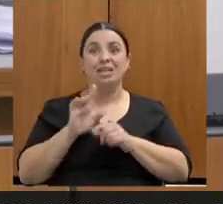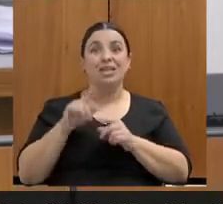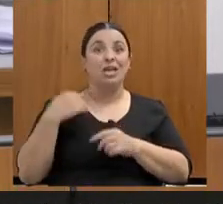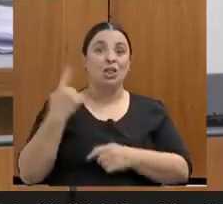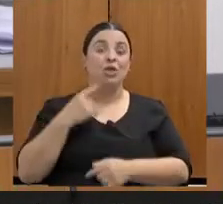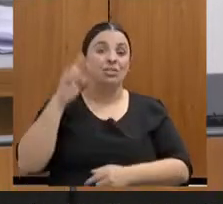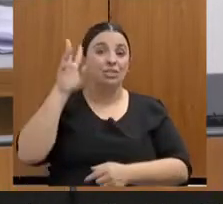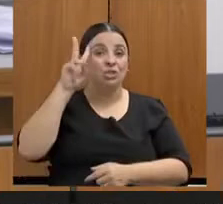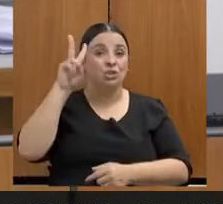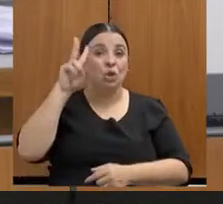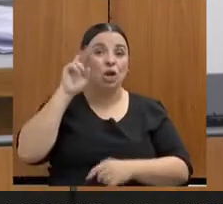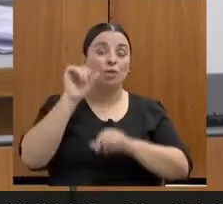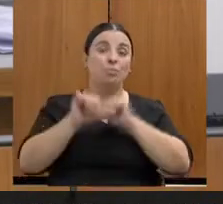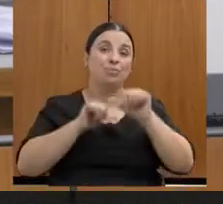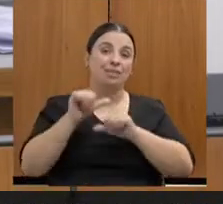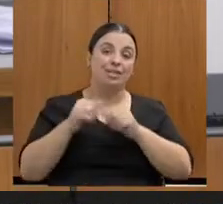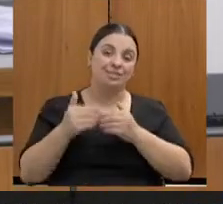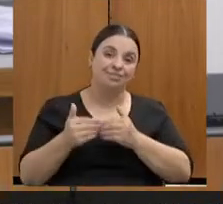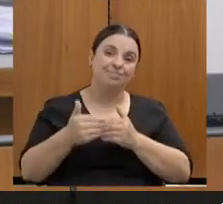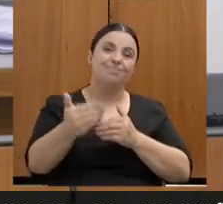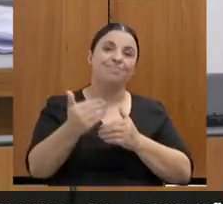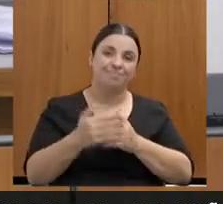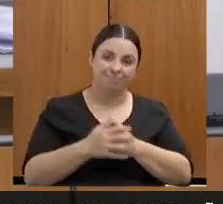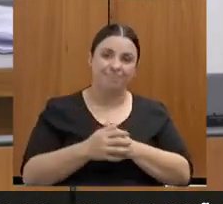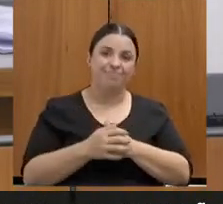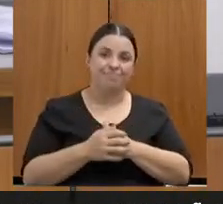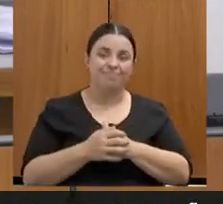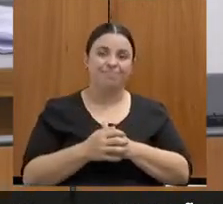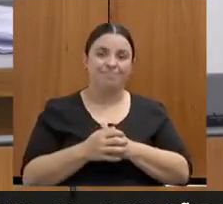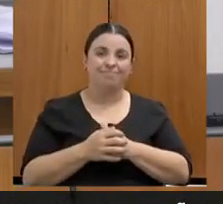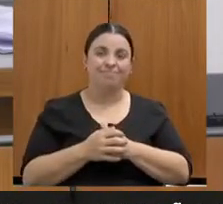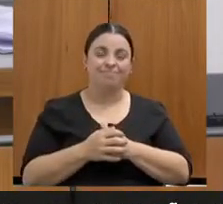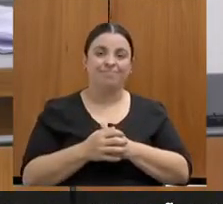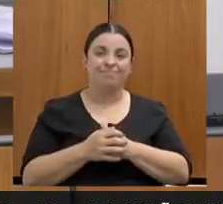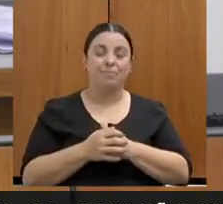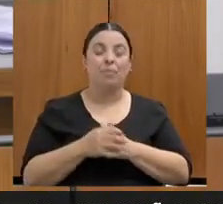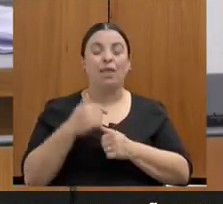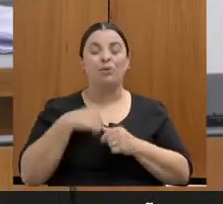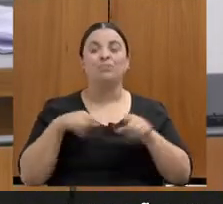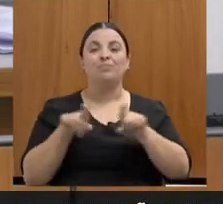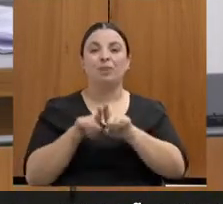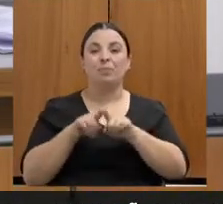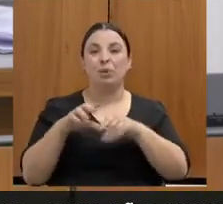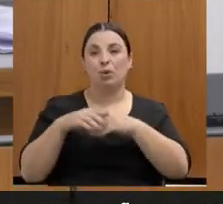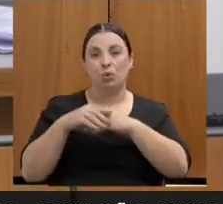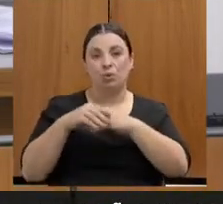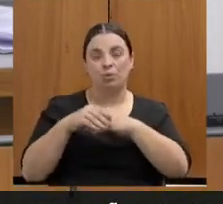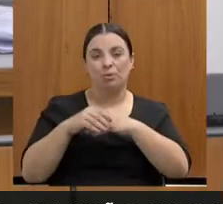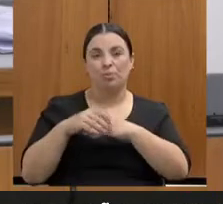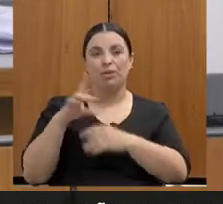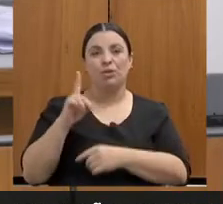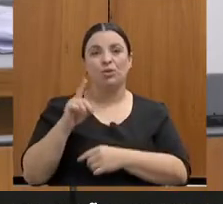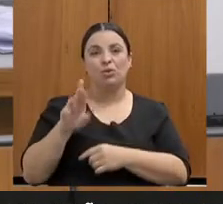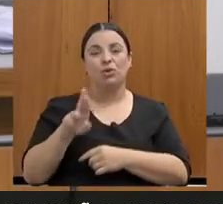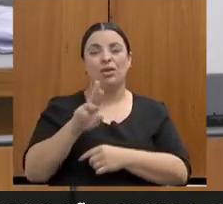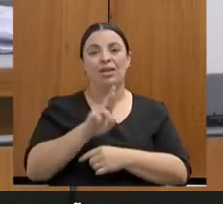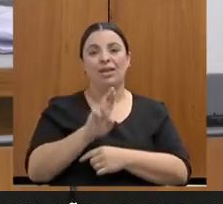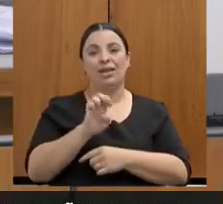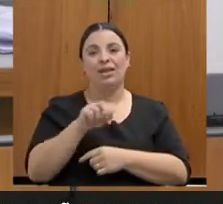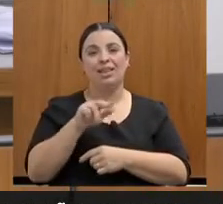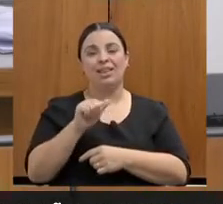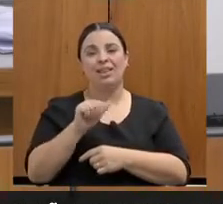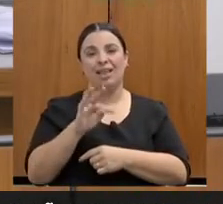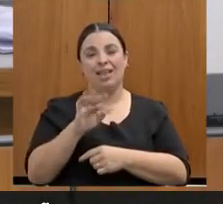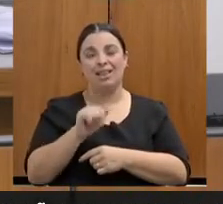nossa história daqui para a frente. Eu também cumprimento a doutora Renata Ribeira, a nossa guerrida,